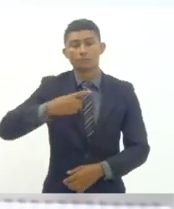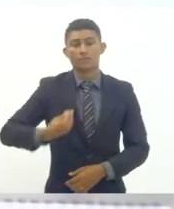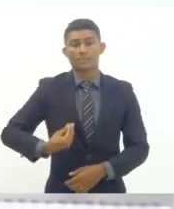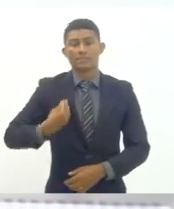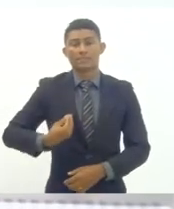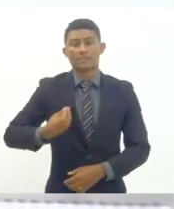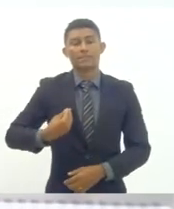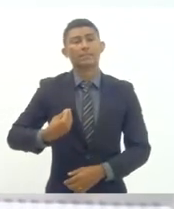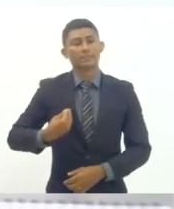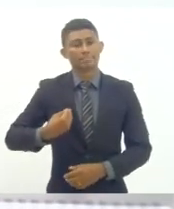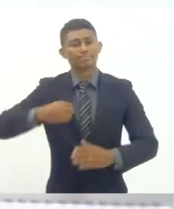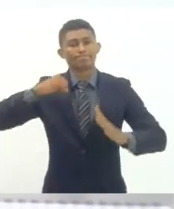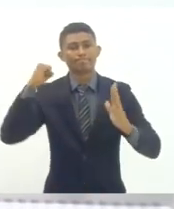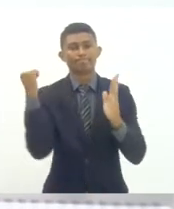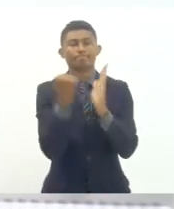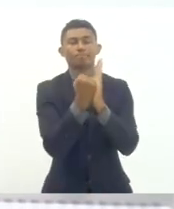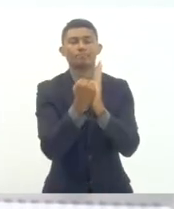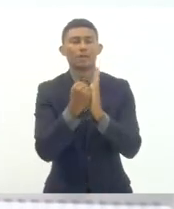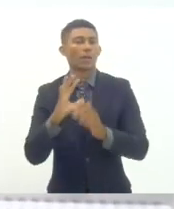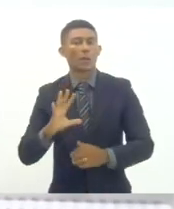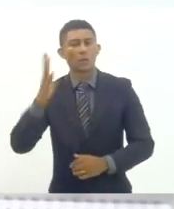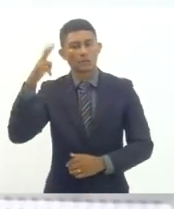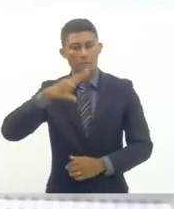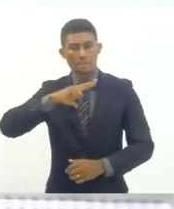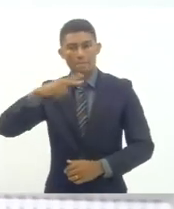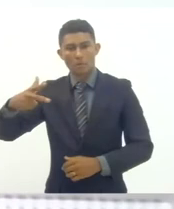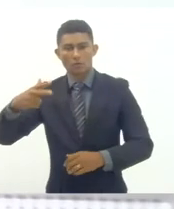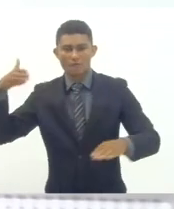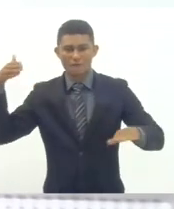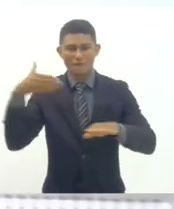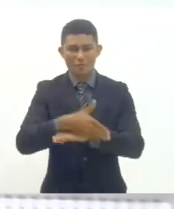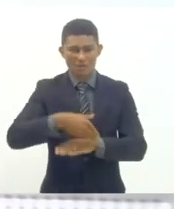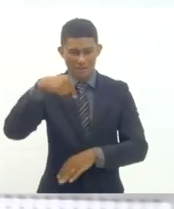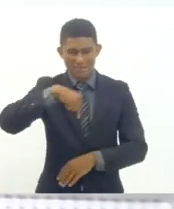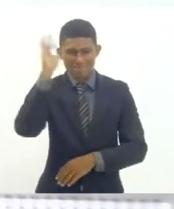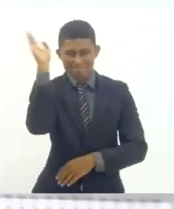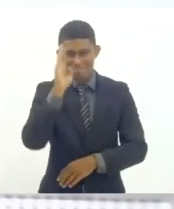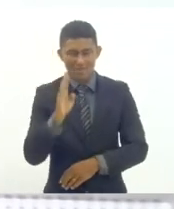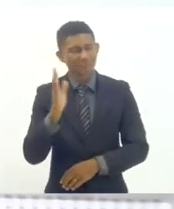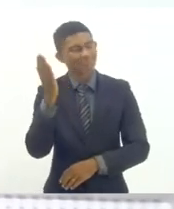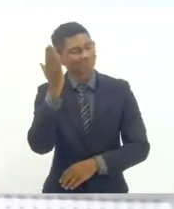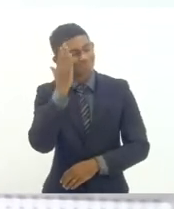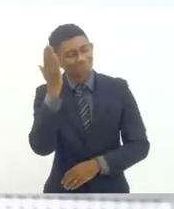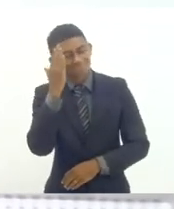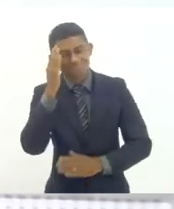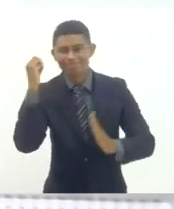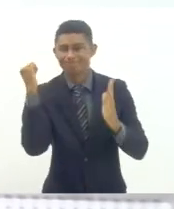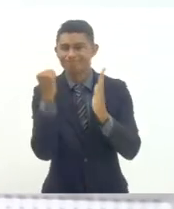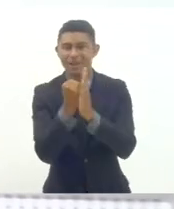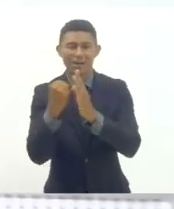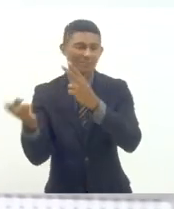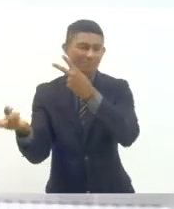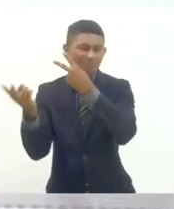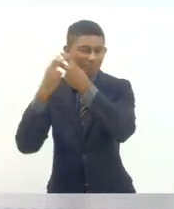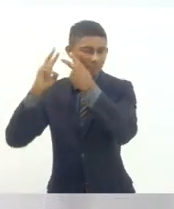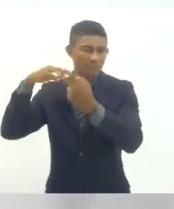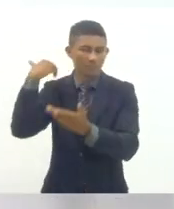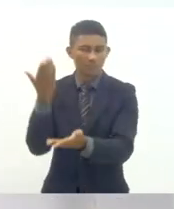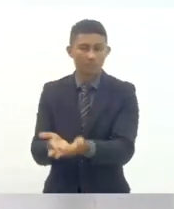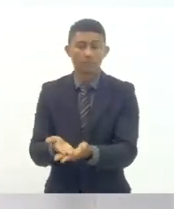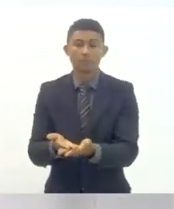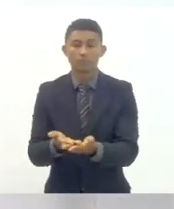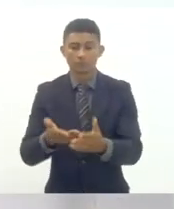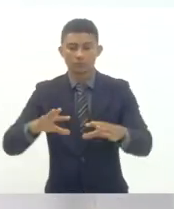profundas desde a colonização na educação brasileira e a nossa luta nós sabemos no MST que sem